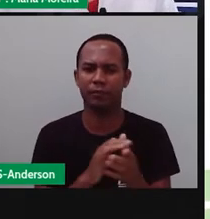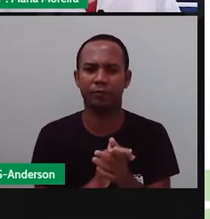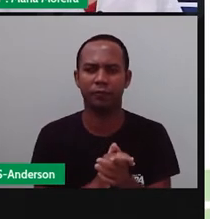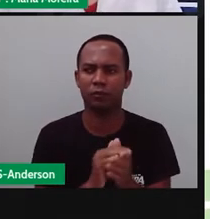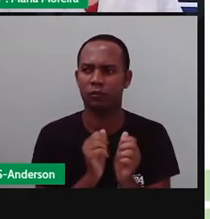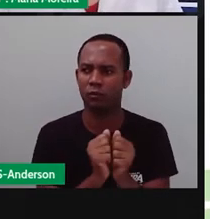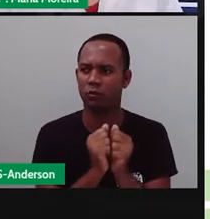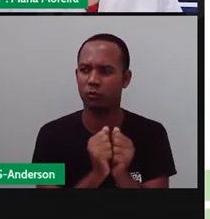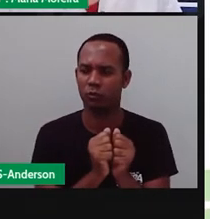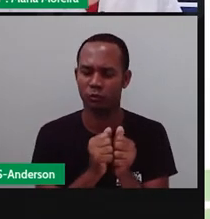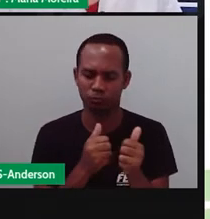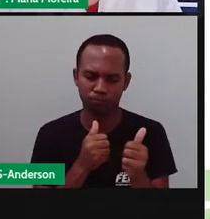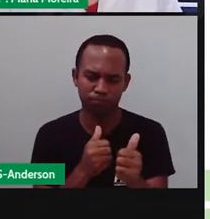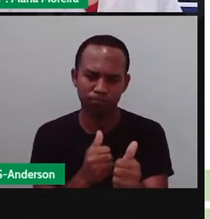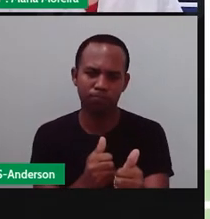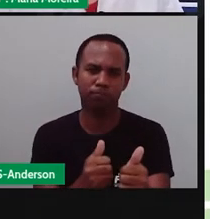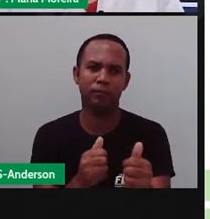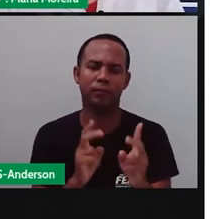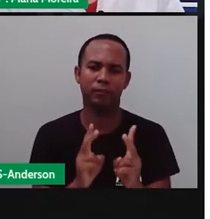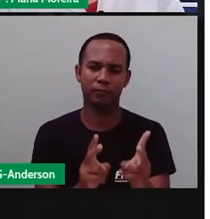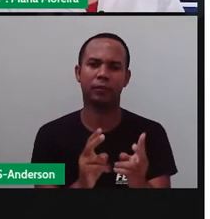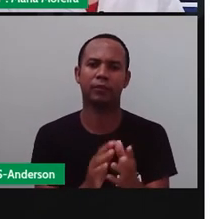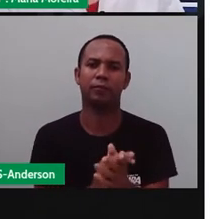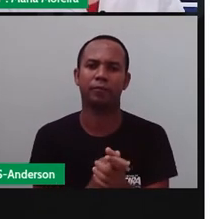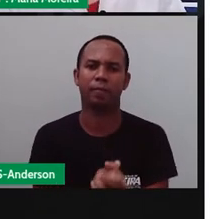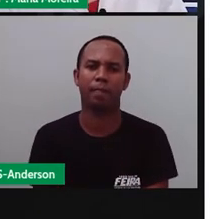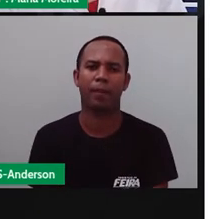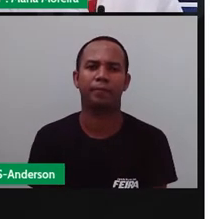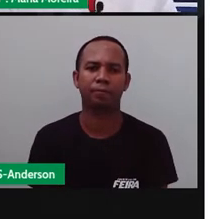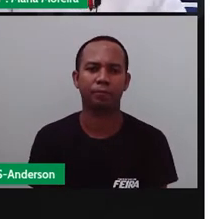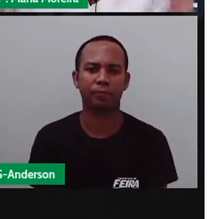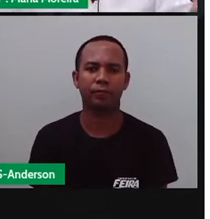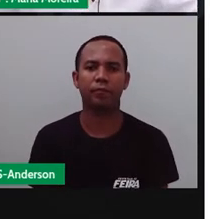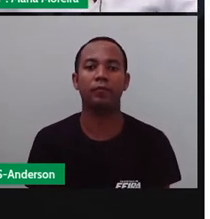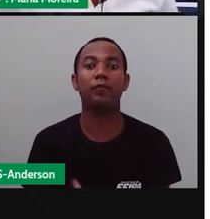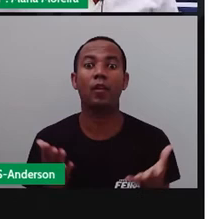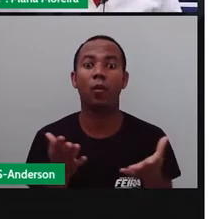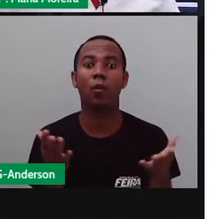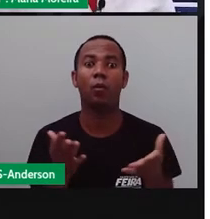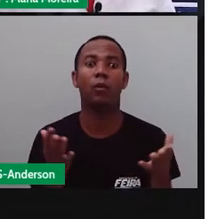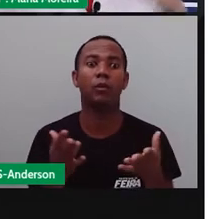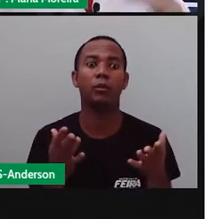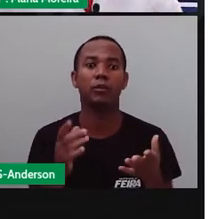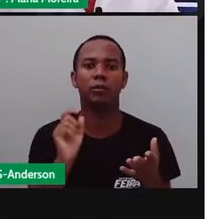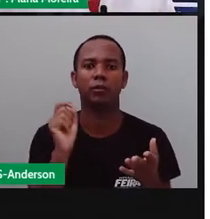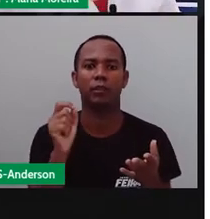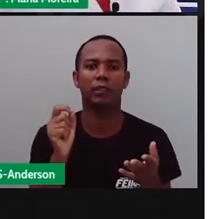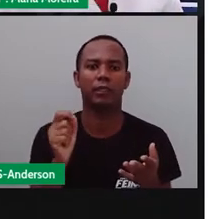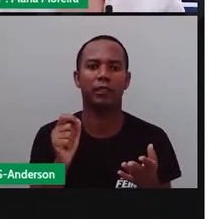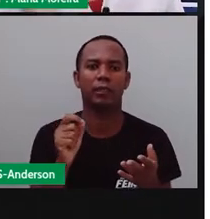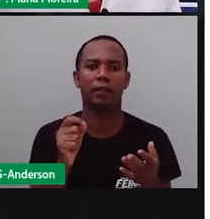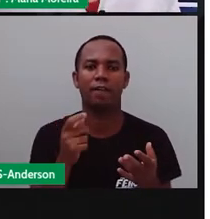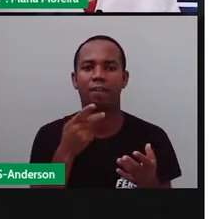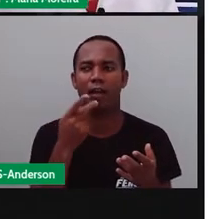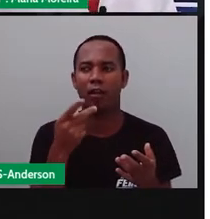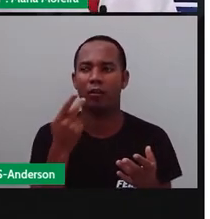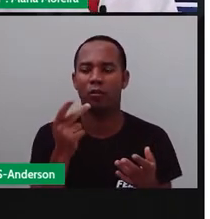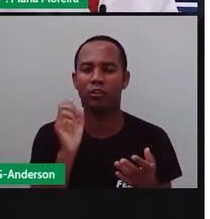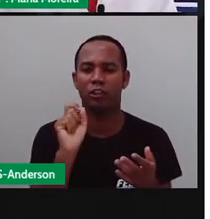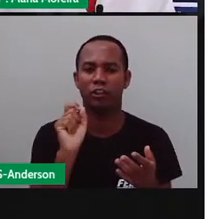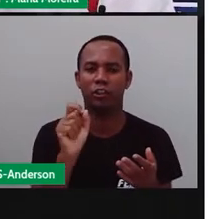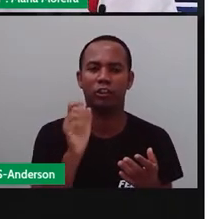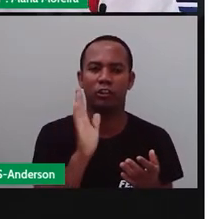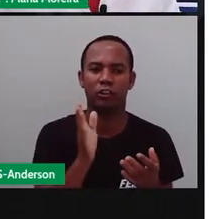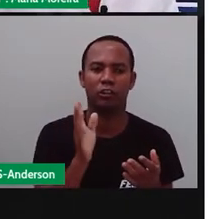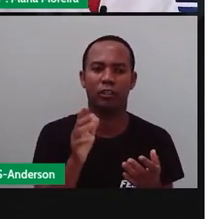acompanham aqui nas nossas aulas, certo? Bom, vamos começar falando aqui sobre uma coisa que a falou lá na Semana do